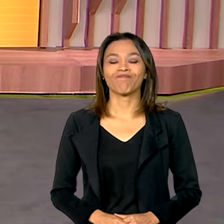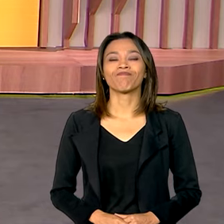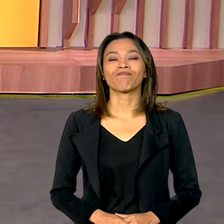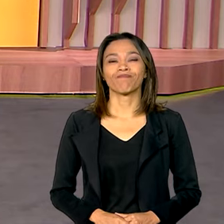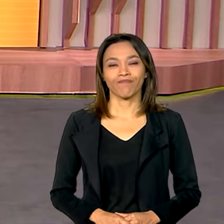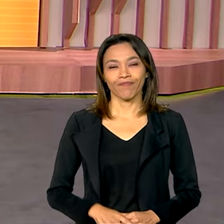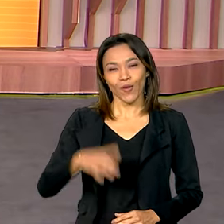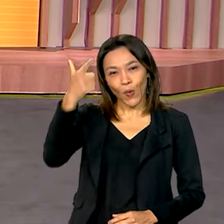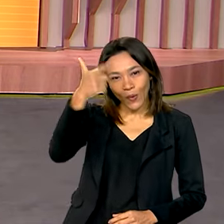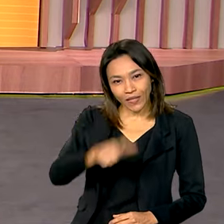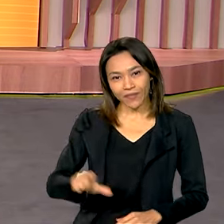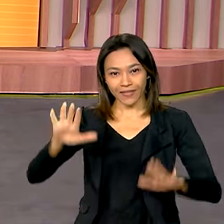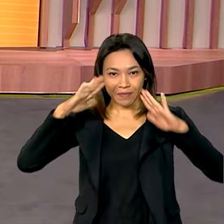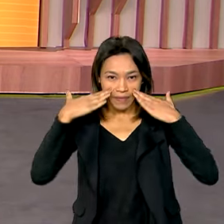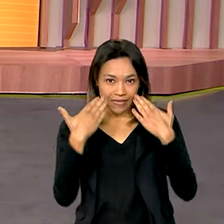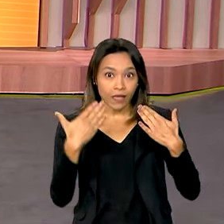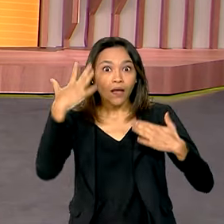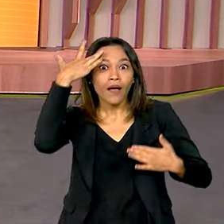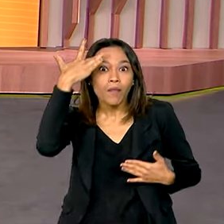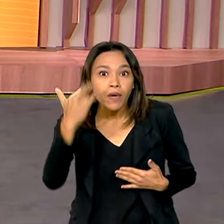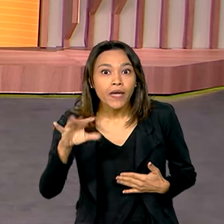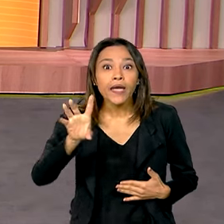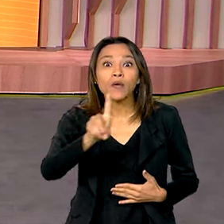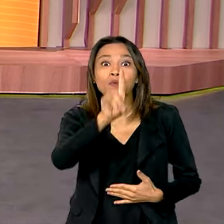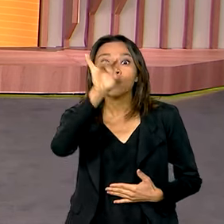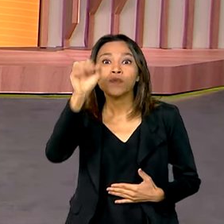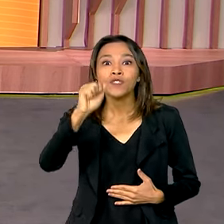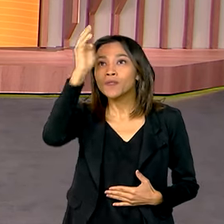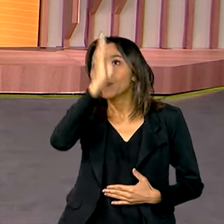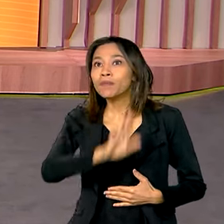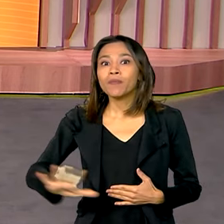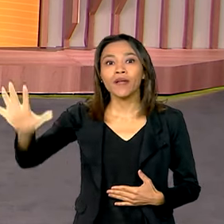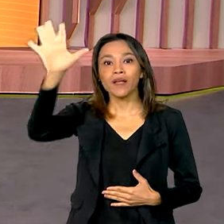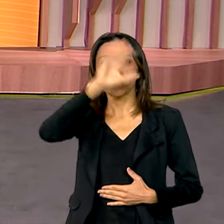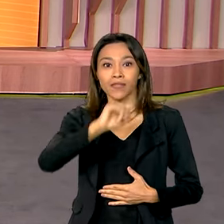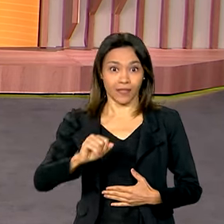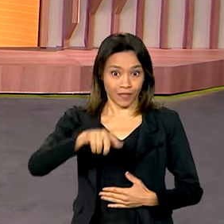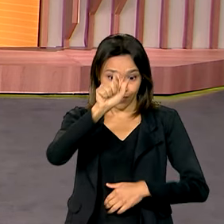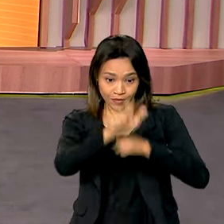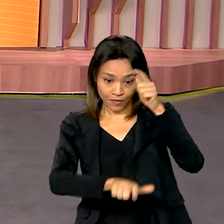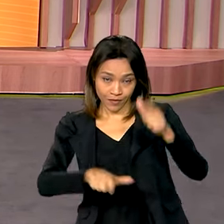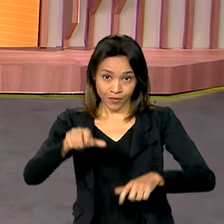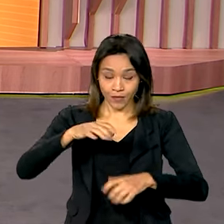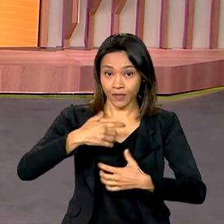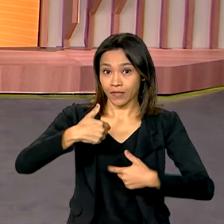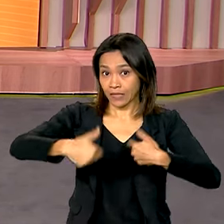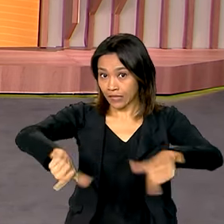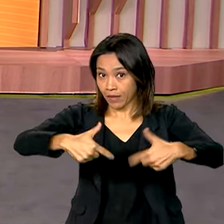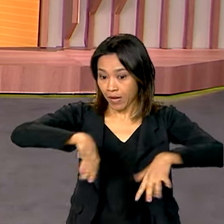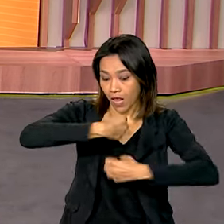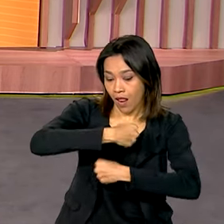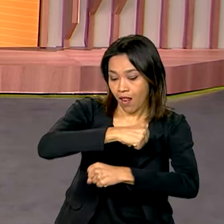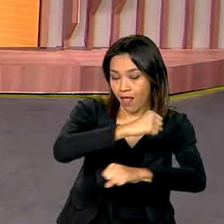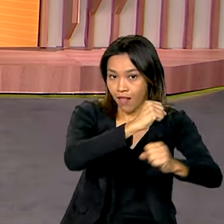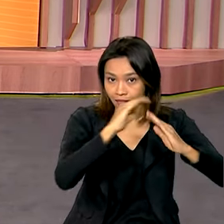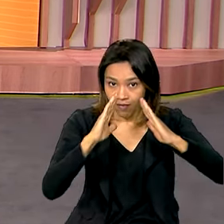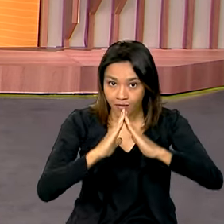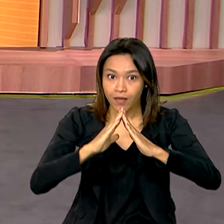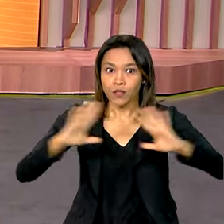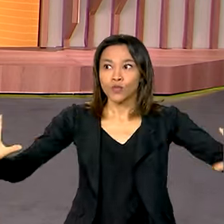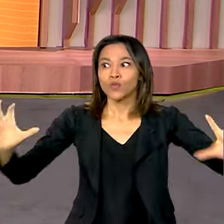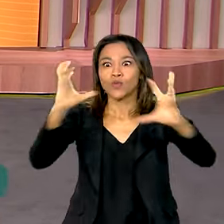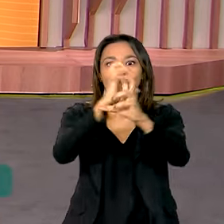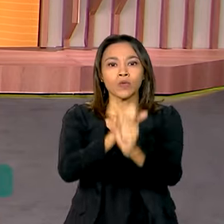Estamos de volta e amanhã é Dia Nacional das Trabalhadoras Domésticas, uma categoria que reúne cerca de 6